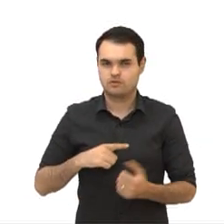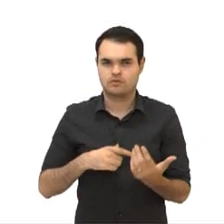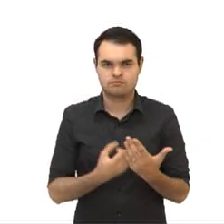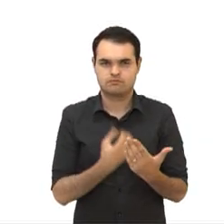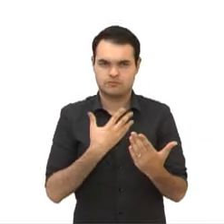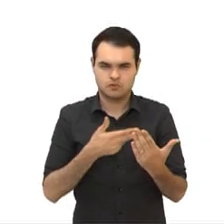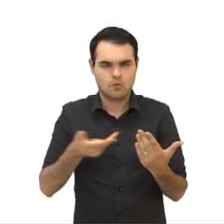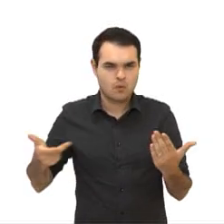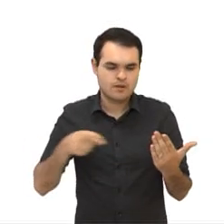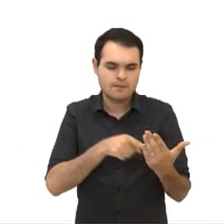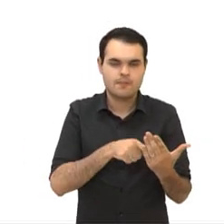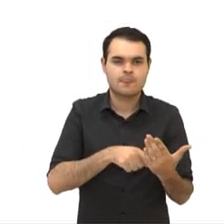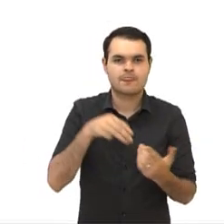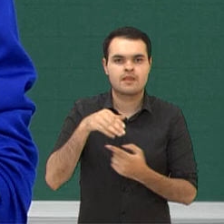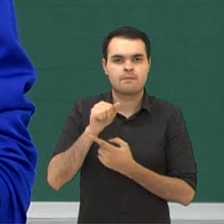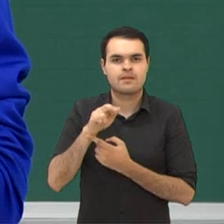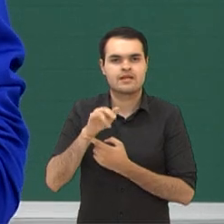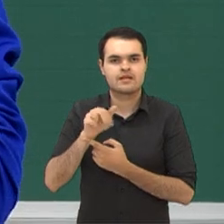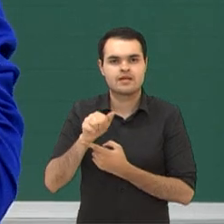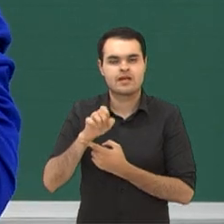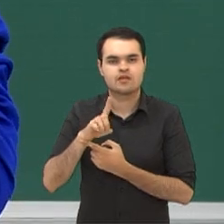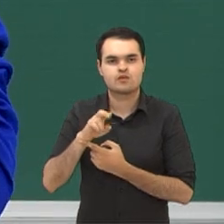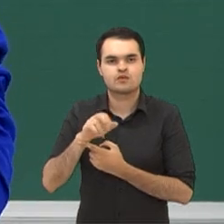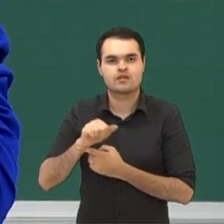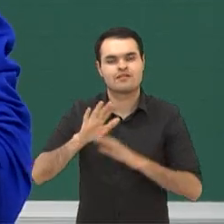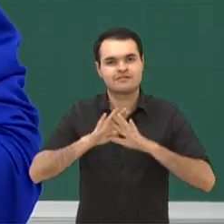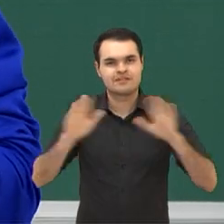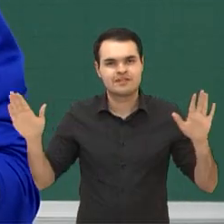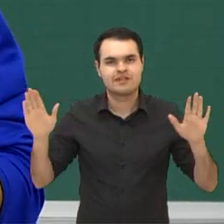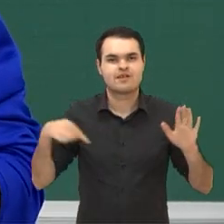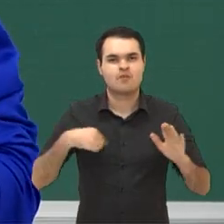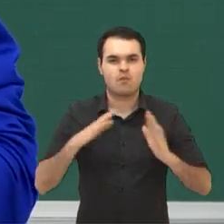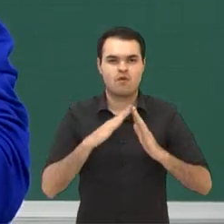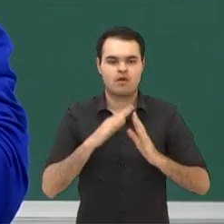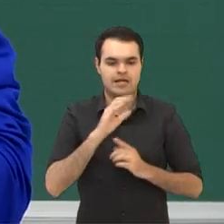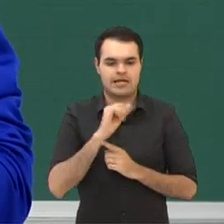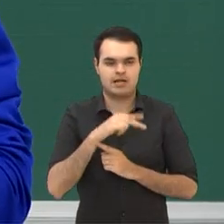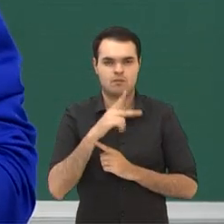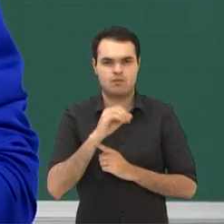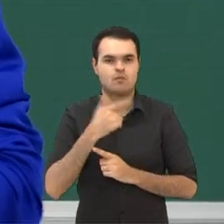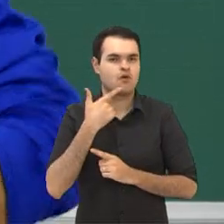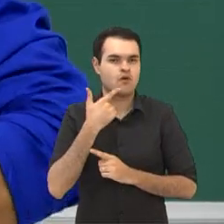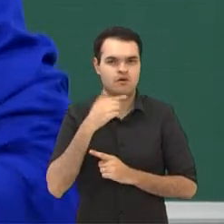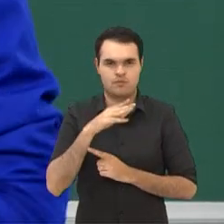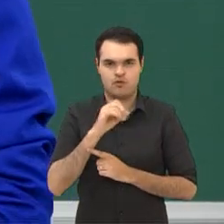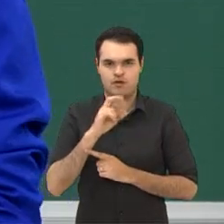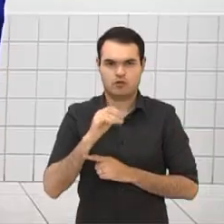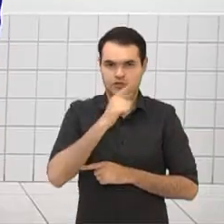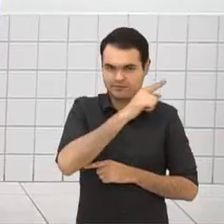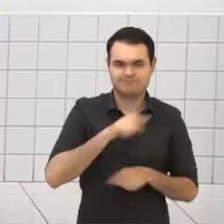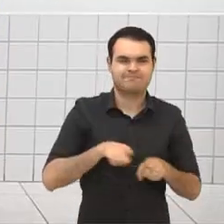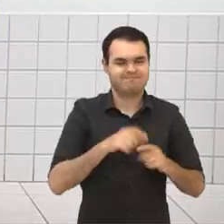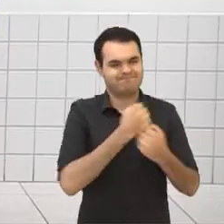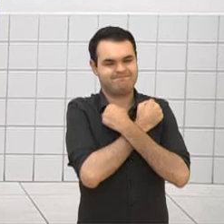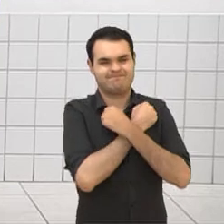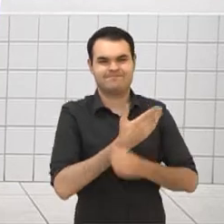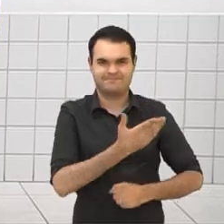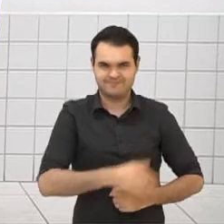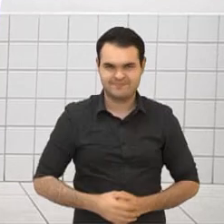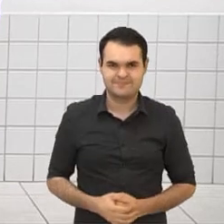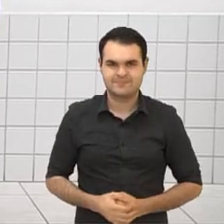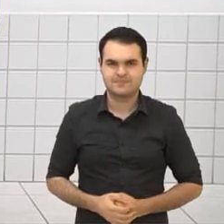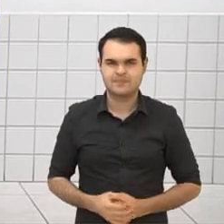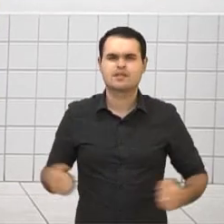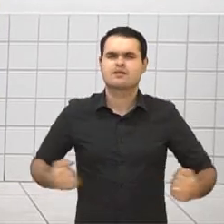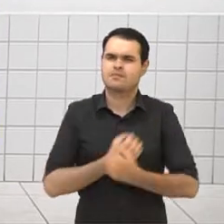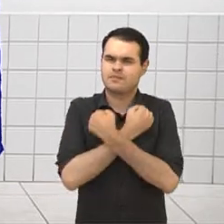sim. A Maria Eduarda. Hello! Sou Maria Eduarda de Campo Mourão. Aquele abraço pra Campo Mourão. Tietchan, que aproveita